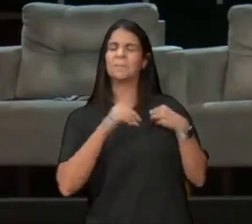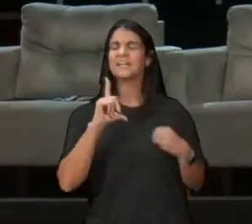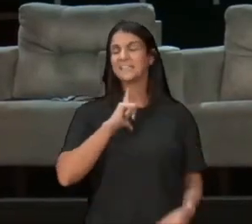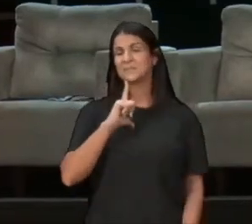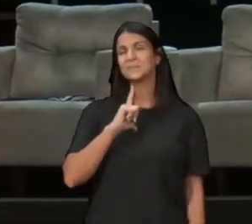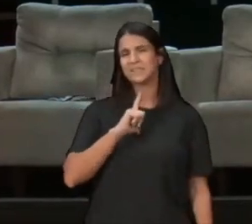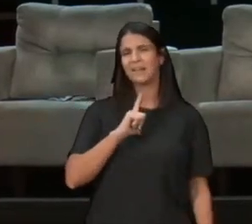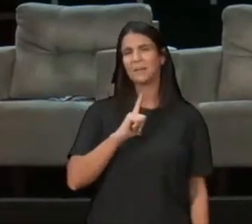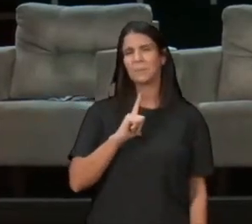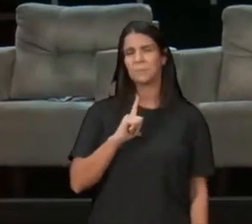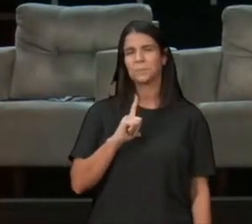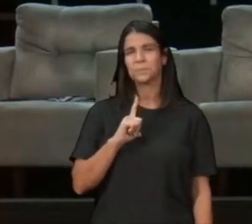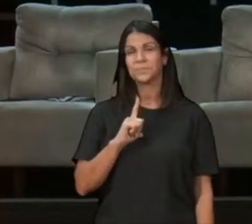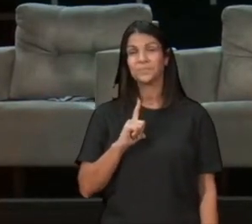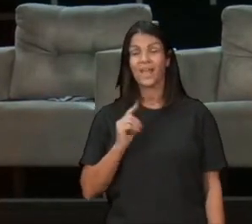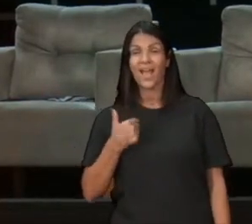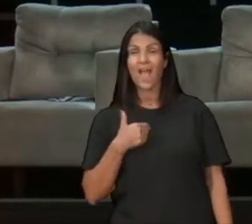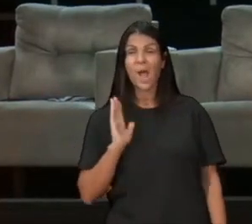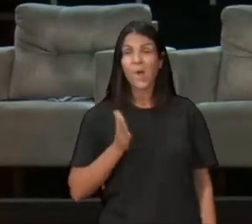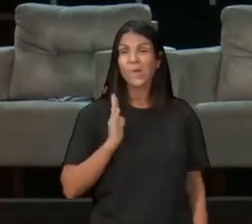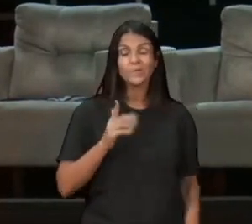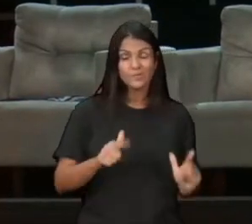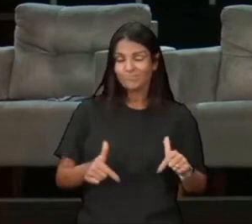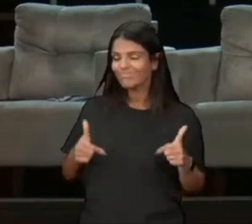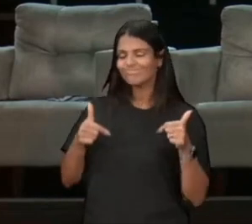eu já decepcionei muito, as pessoas que mais me amam,